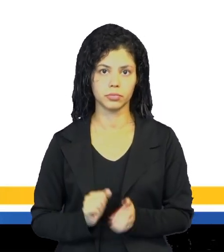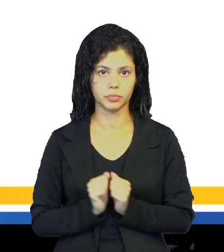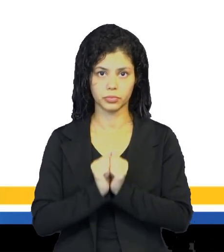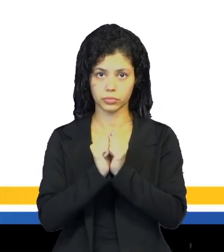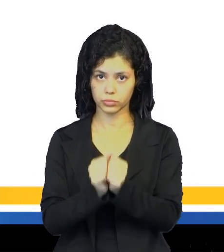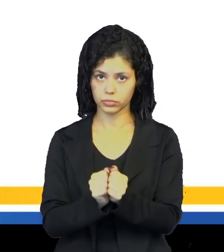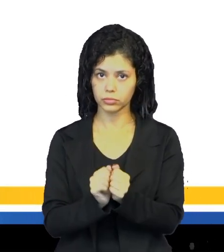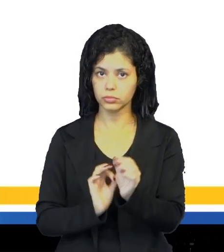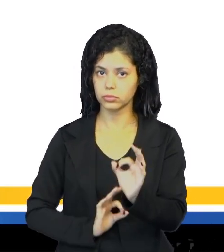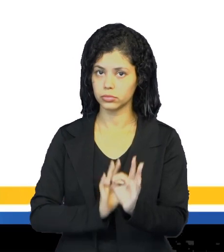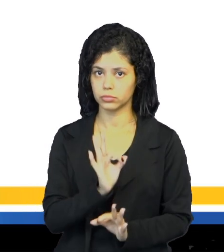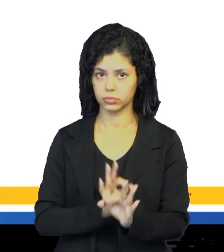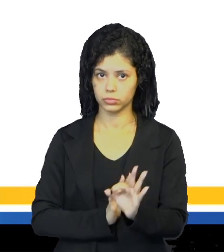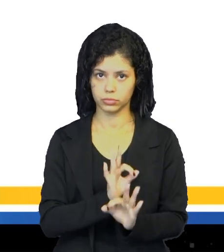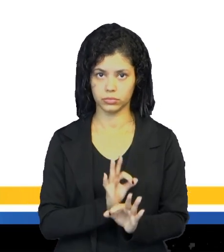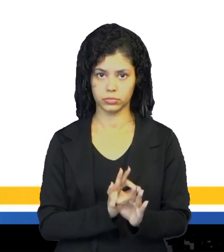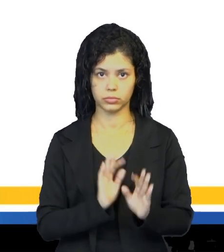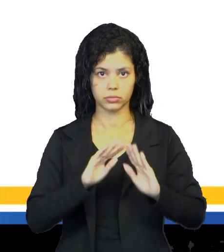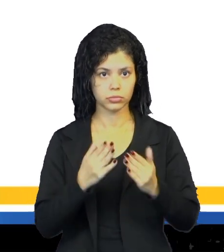da escola, tá.